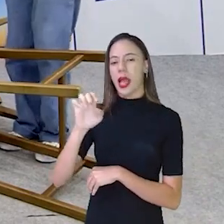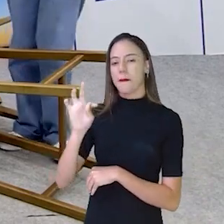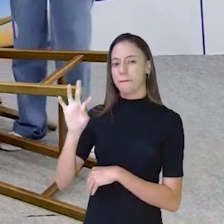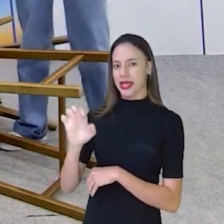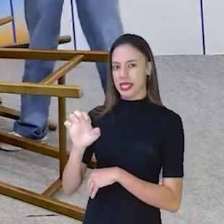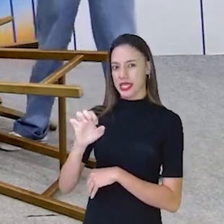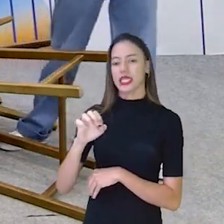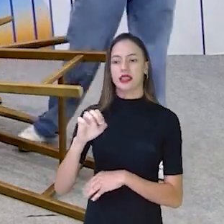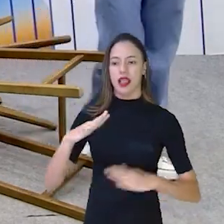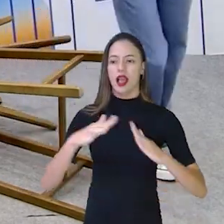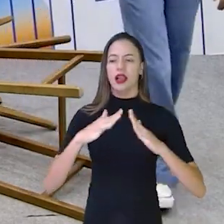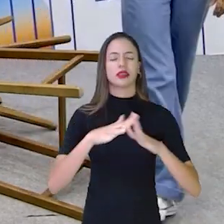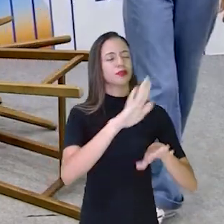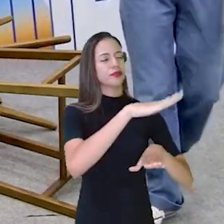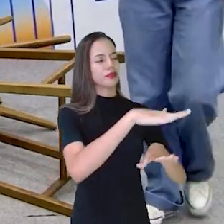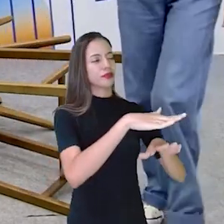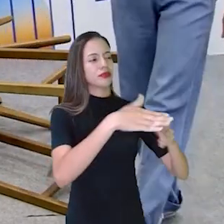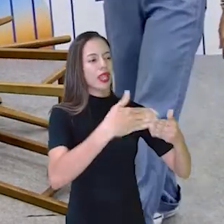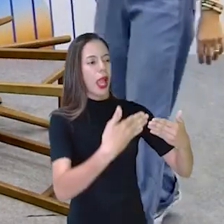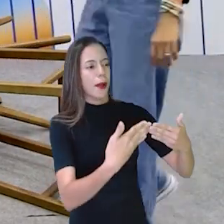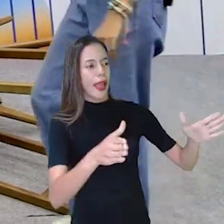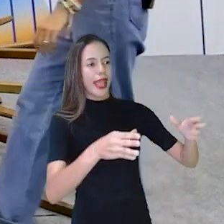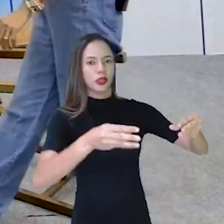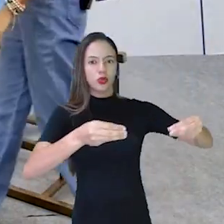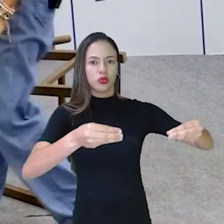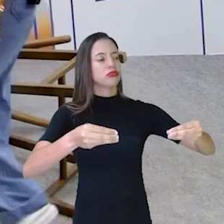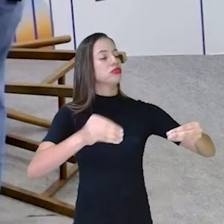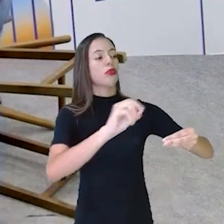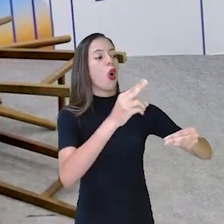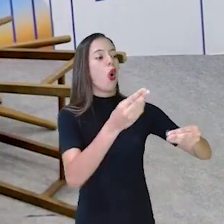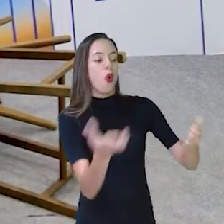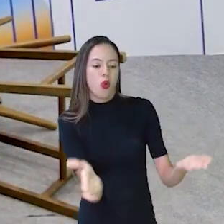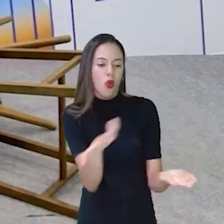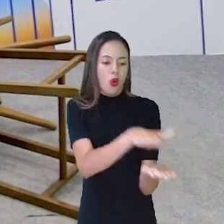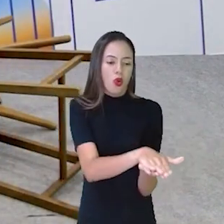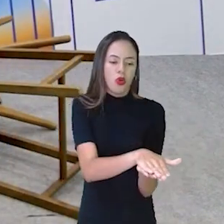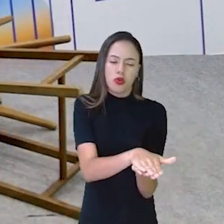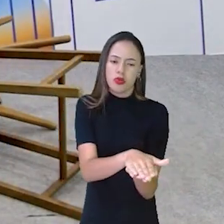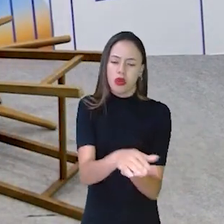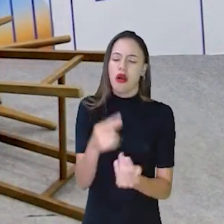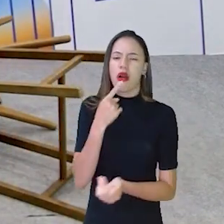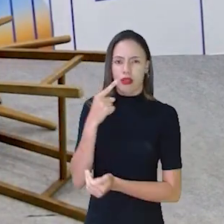Colocou o tapete ou assim dobrado? Colocou o tapete. tá bom, Tá bom.